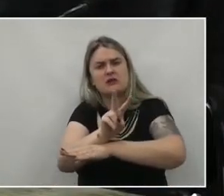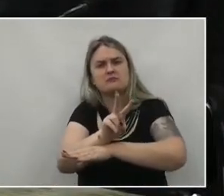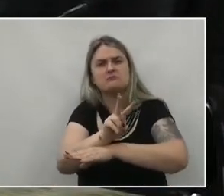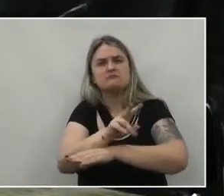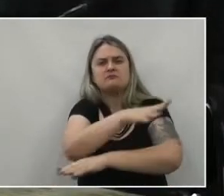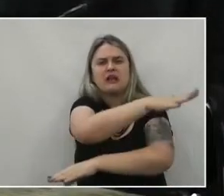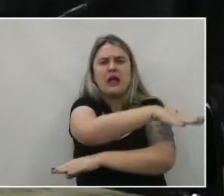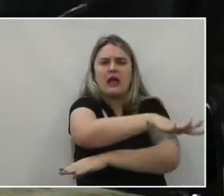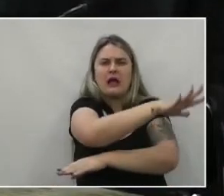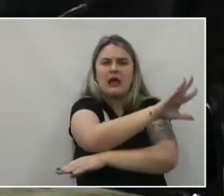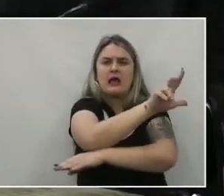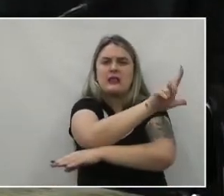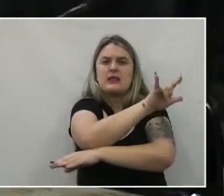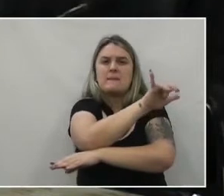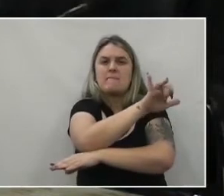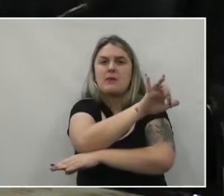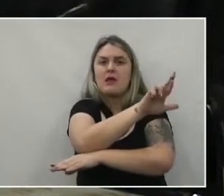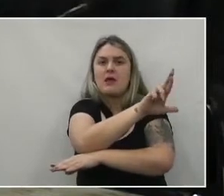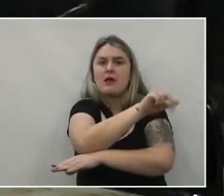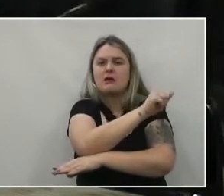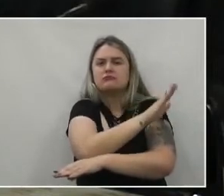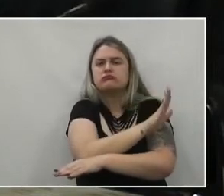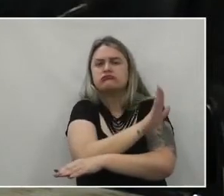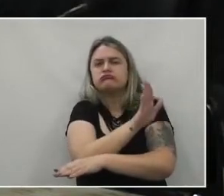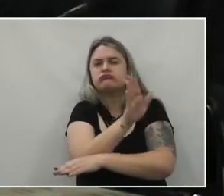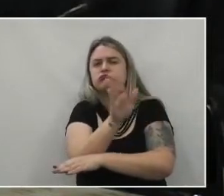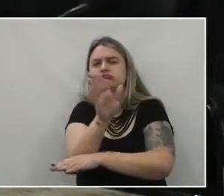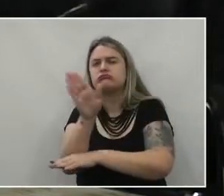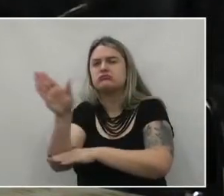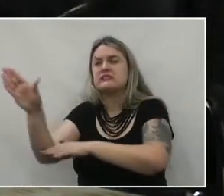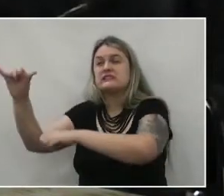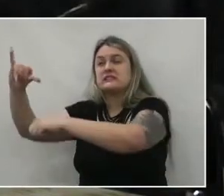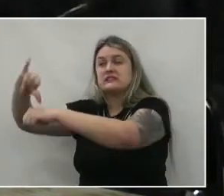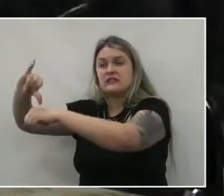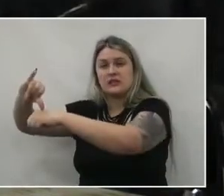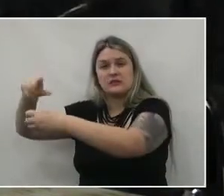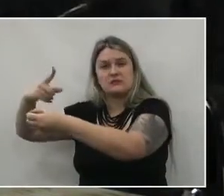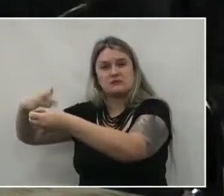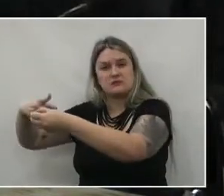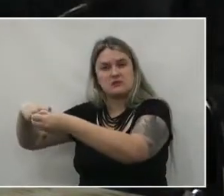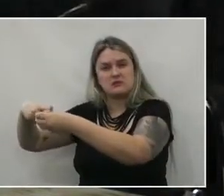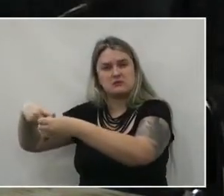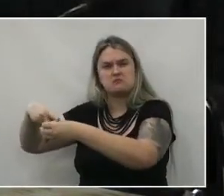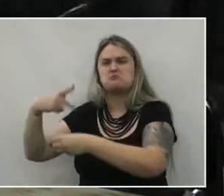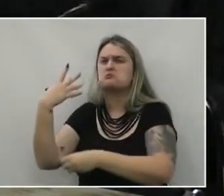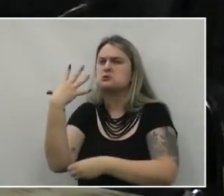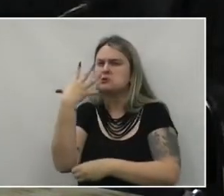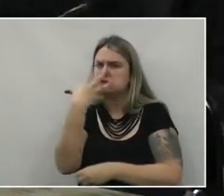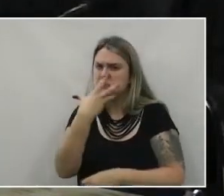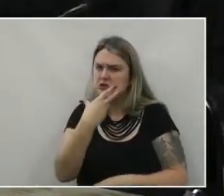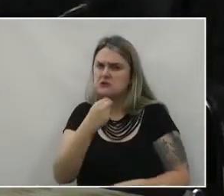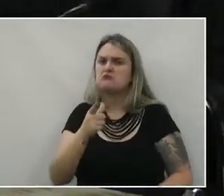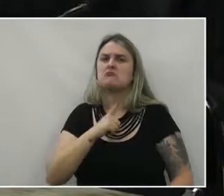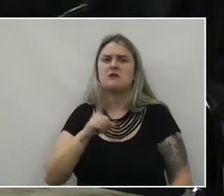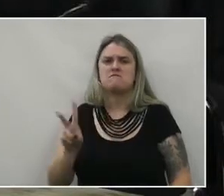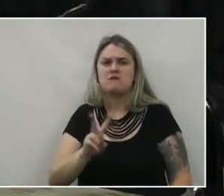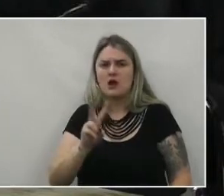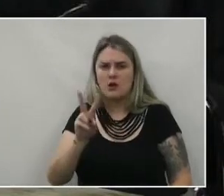da região do Limeira, até o centro da cidade É um projeto valoroso de